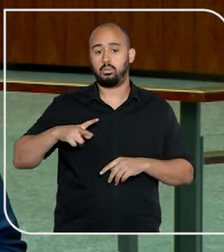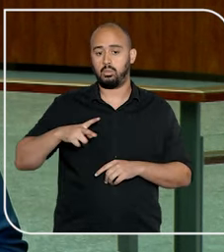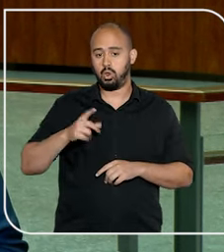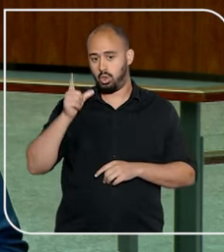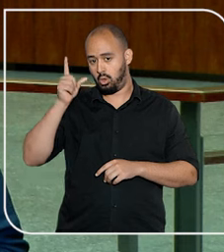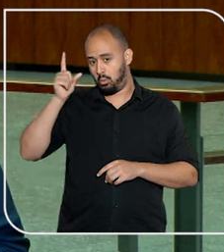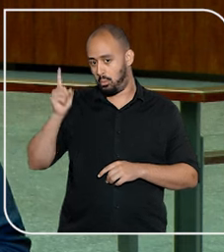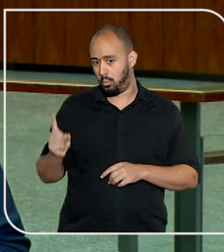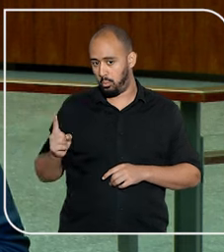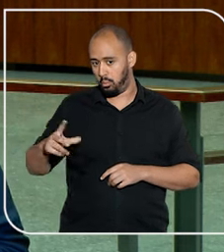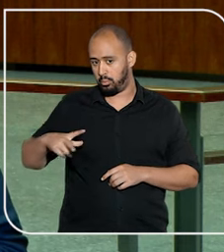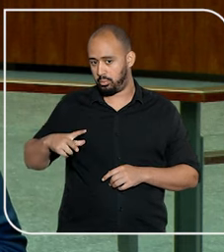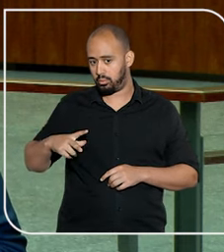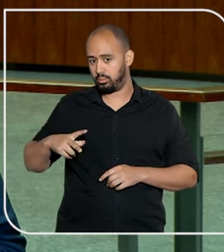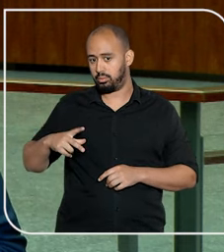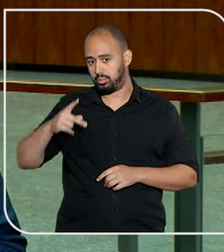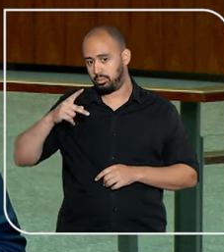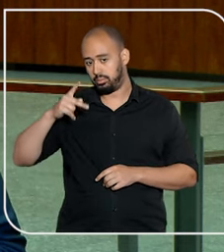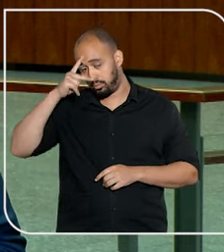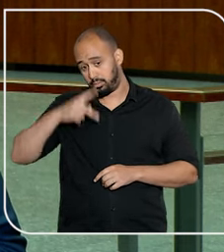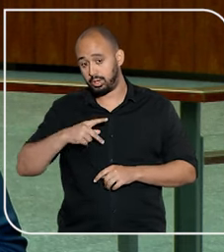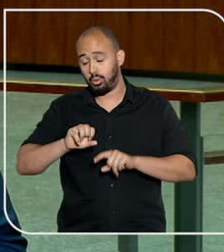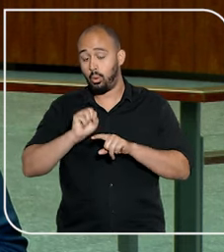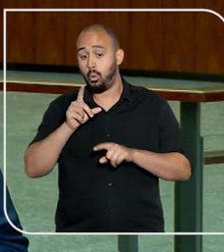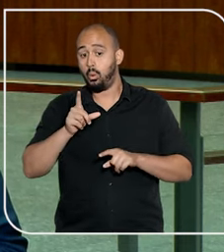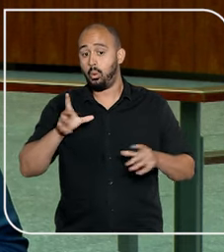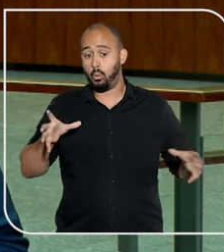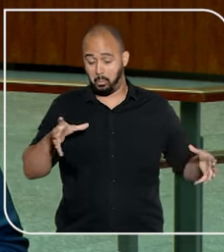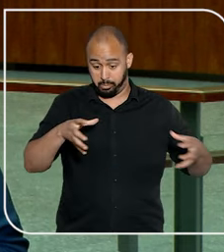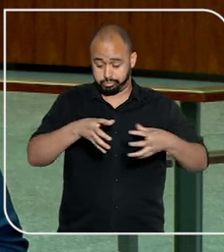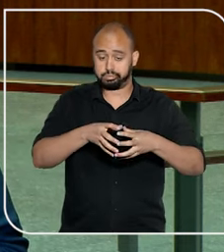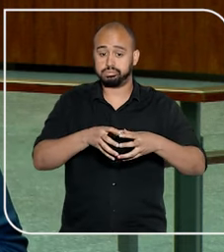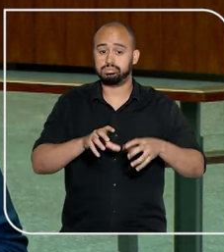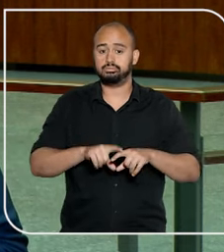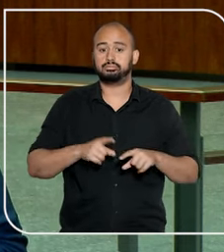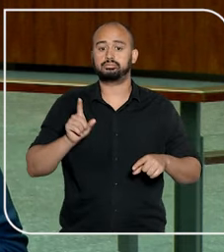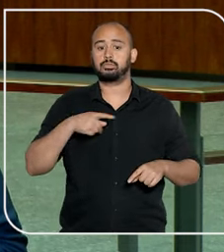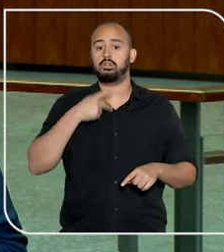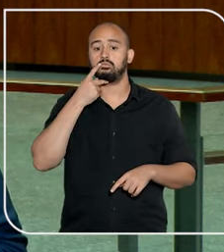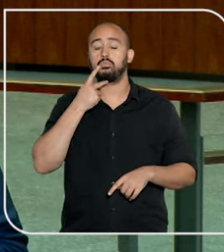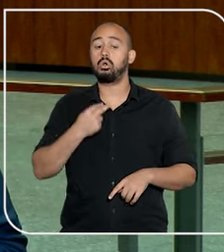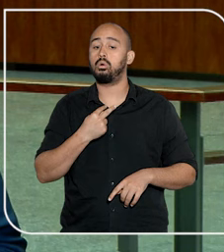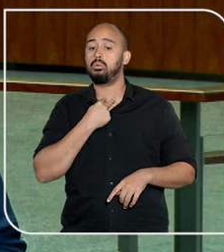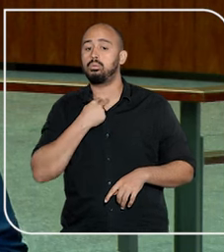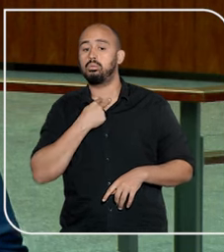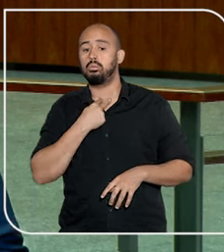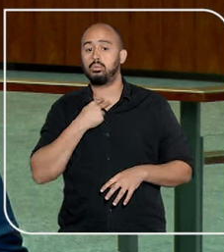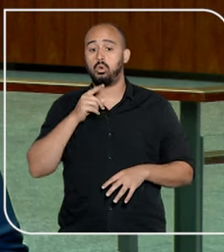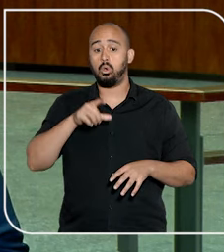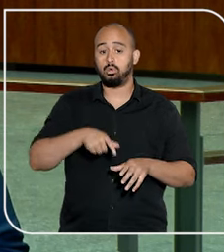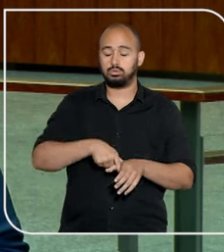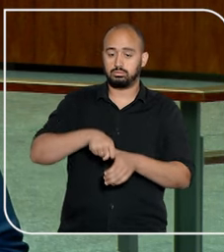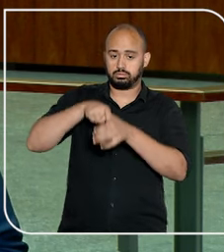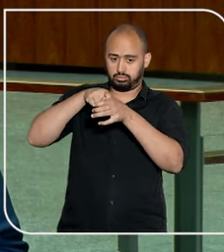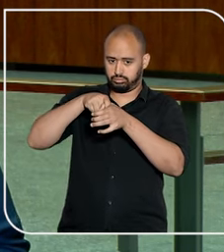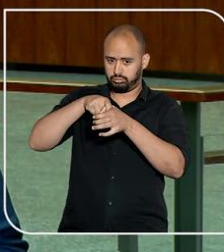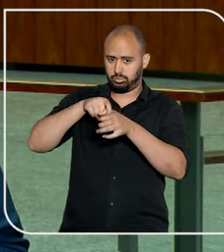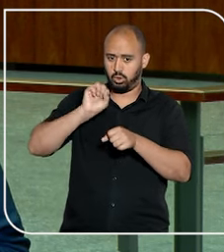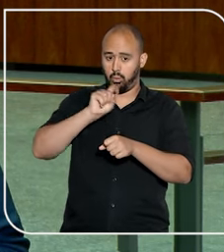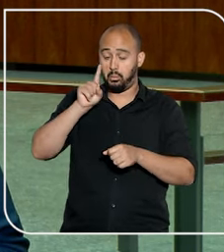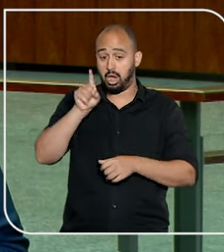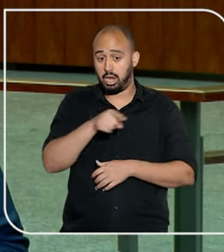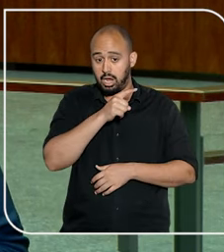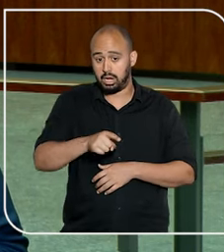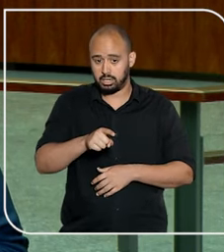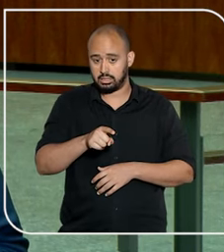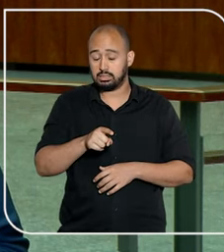planos individuais ou familiares e para os coletivos. Uma lei específica proíbe a suspensão ou rescisão unilateral de